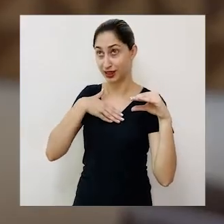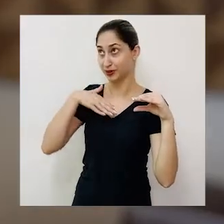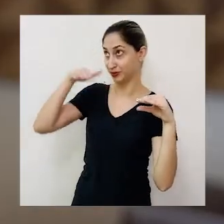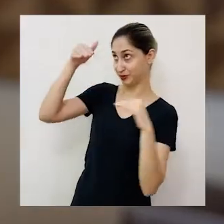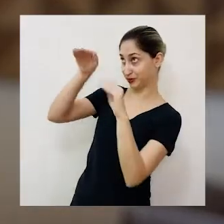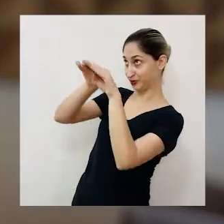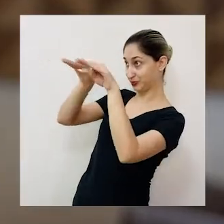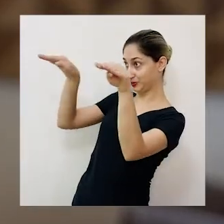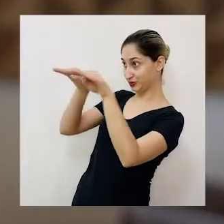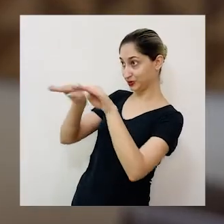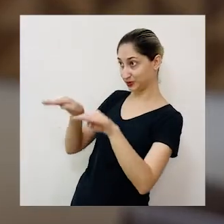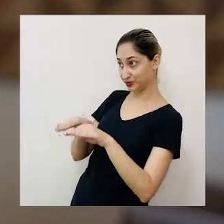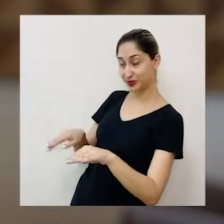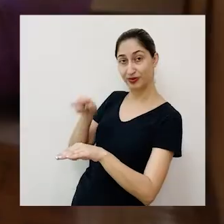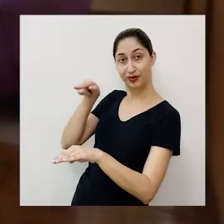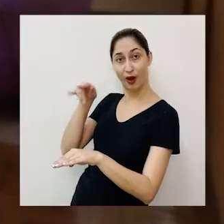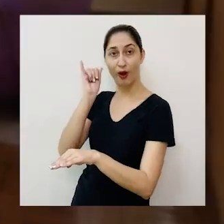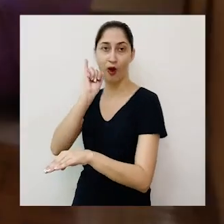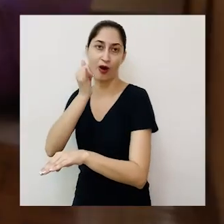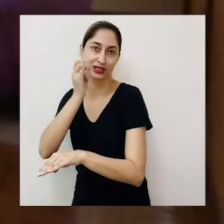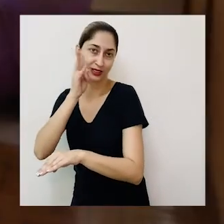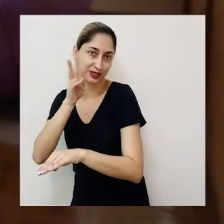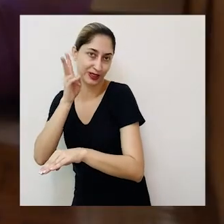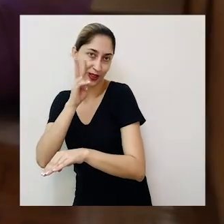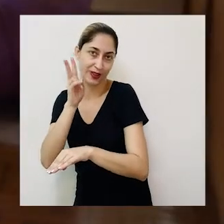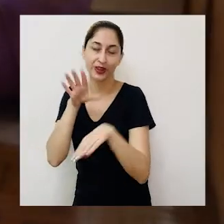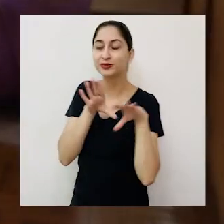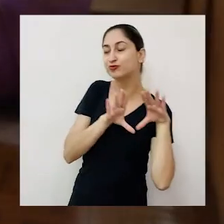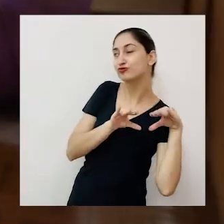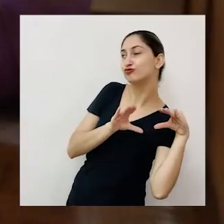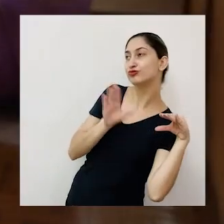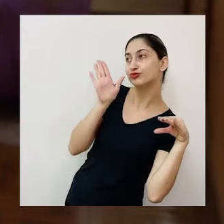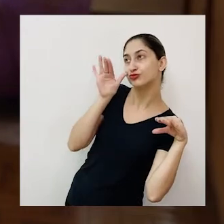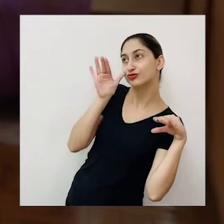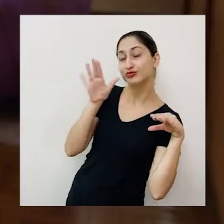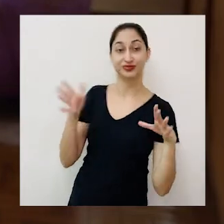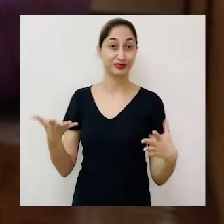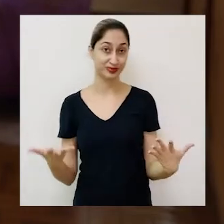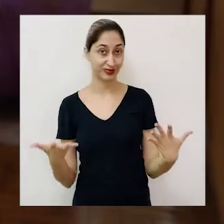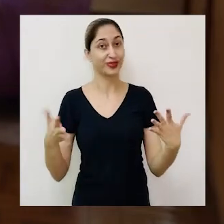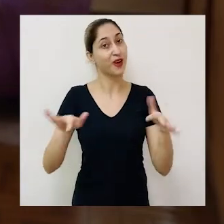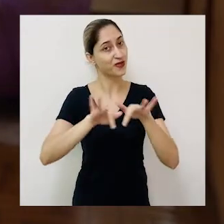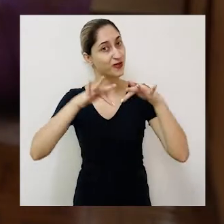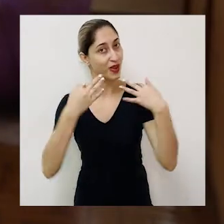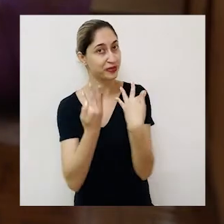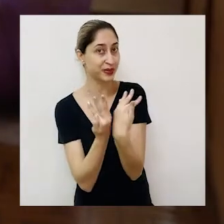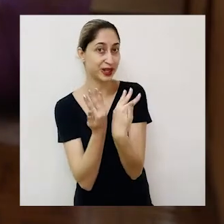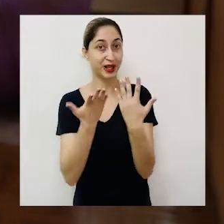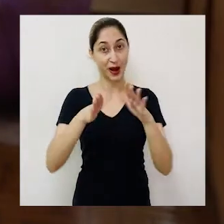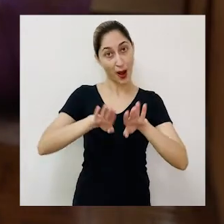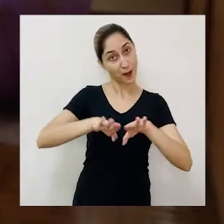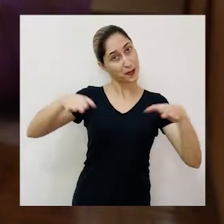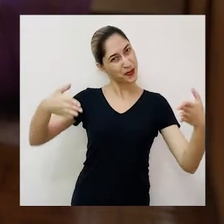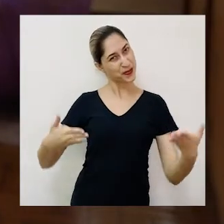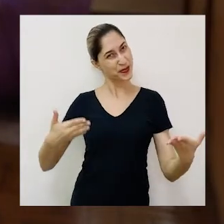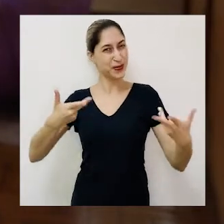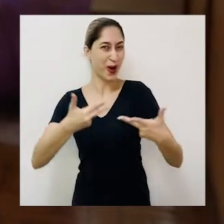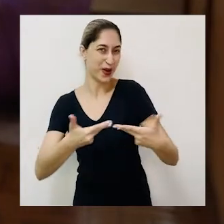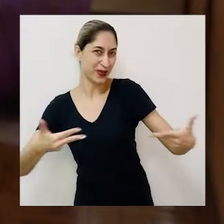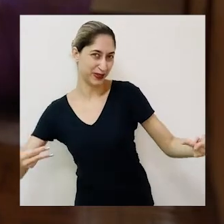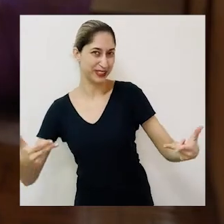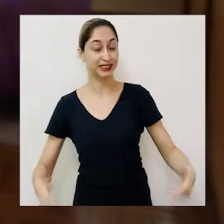de estênis tante. Assim é a família Mobília. Moradora da casa mais